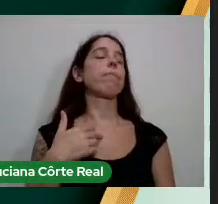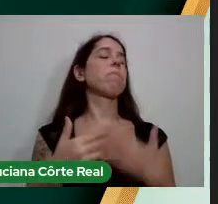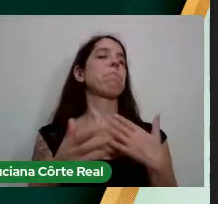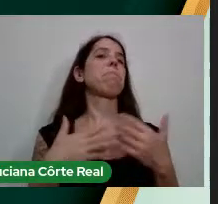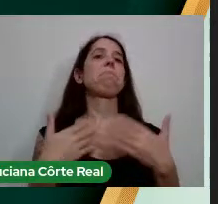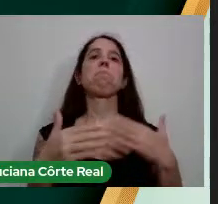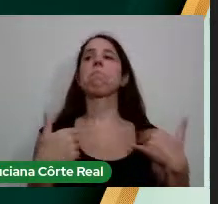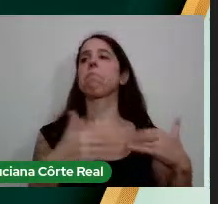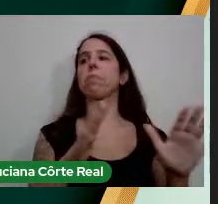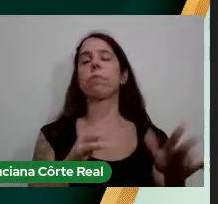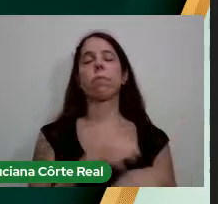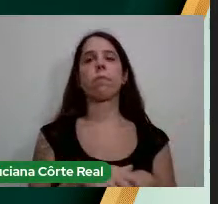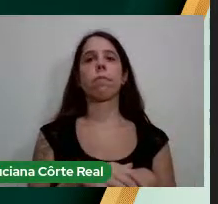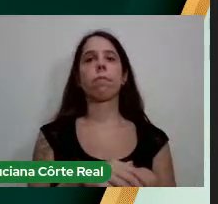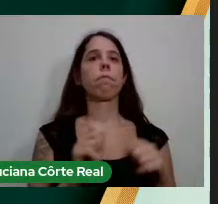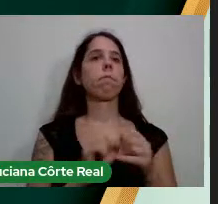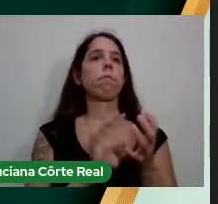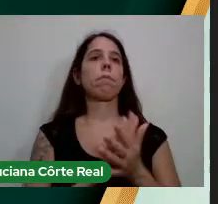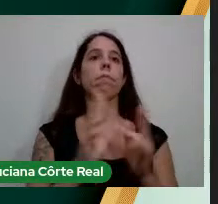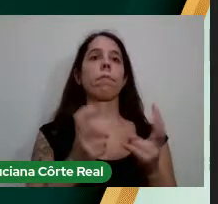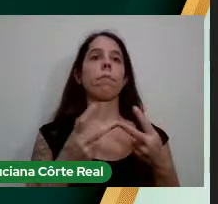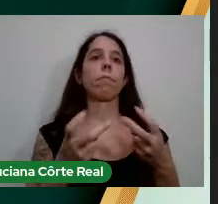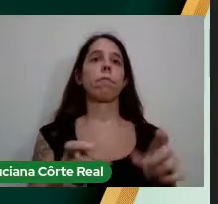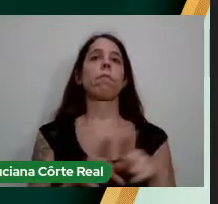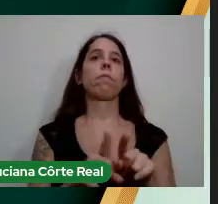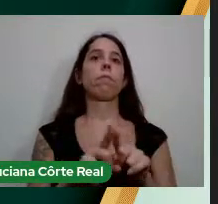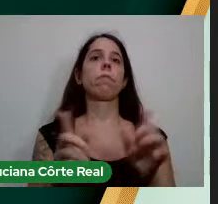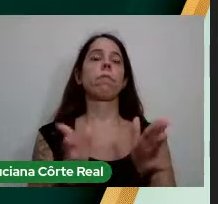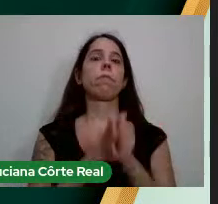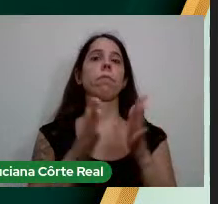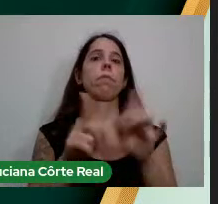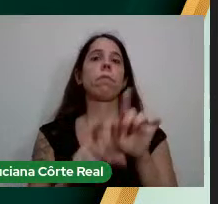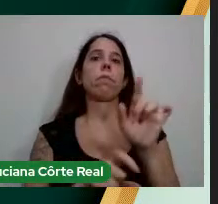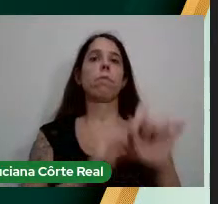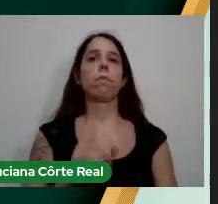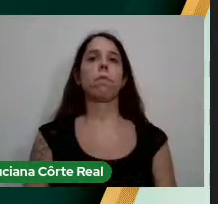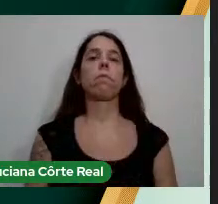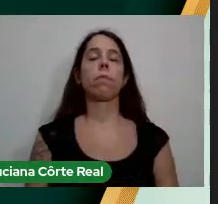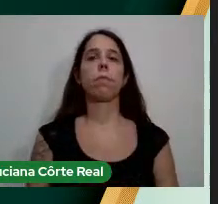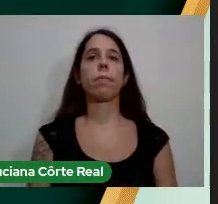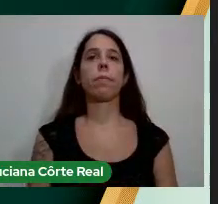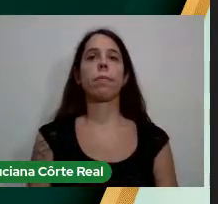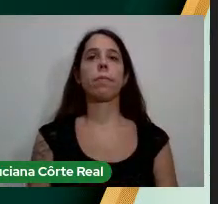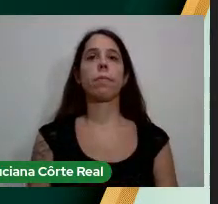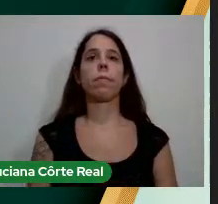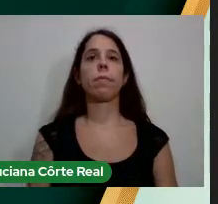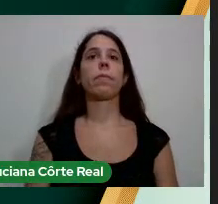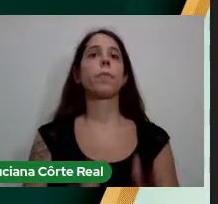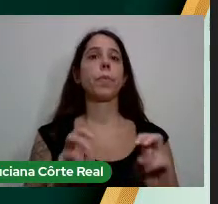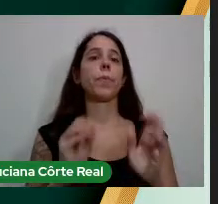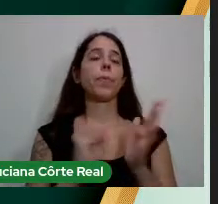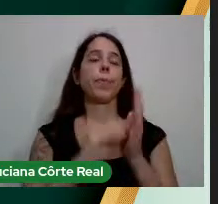exploração A miséria A desumanização